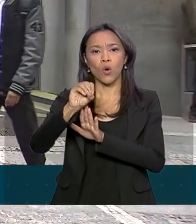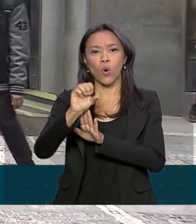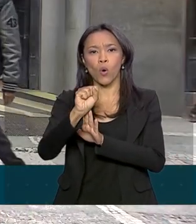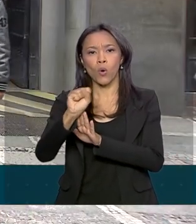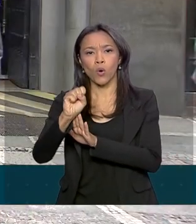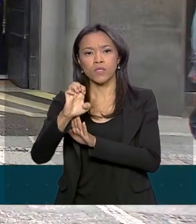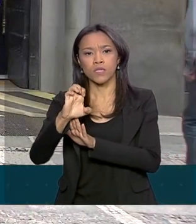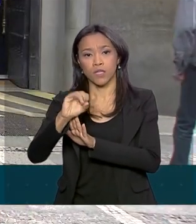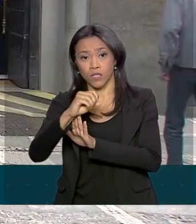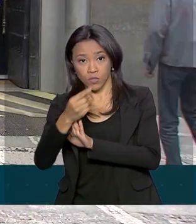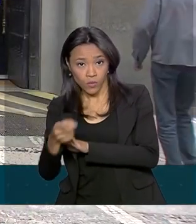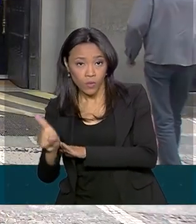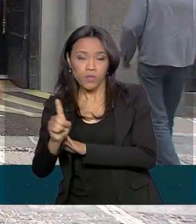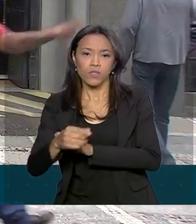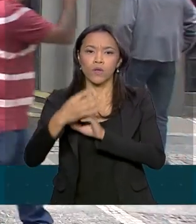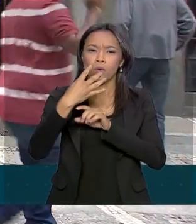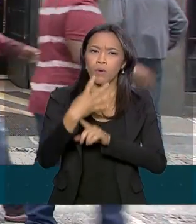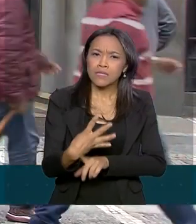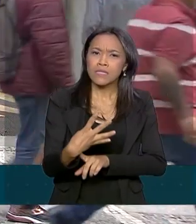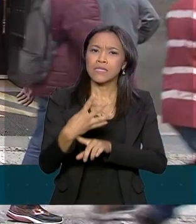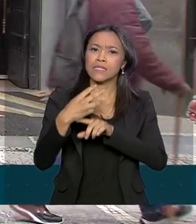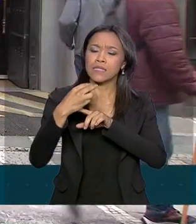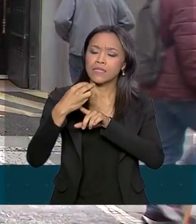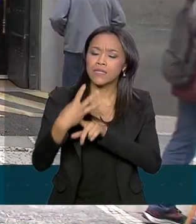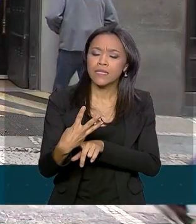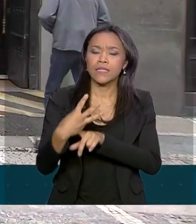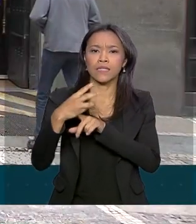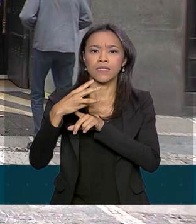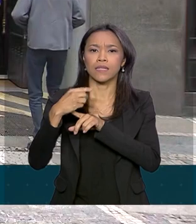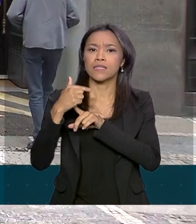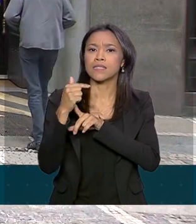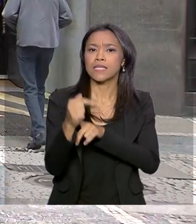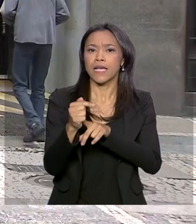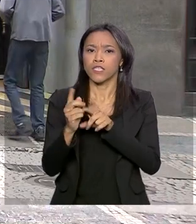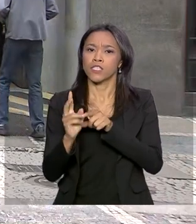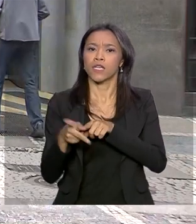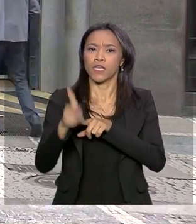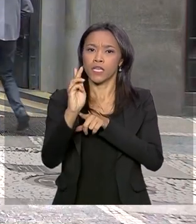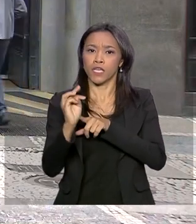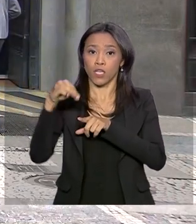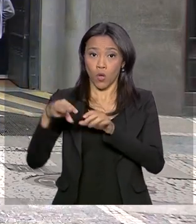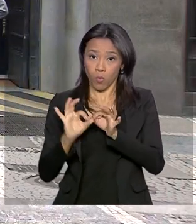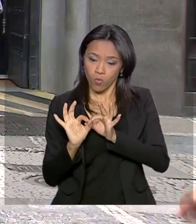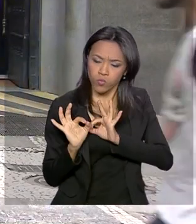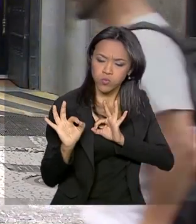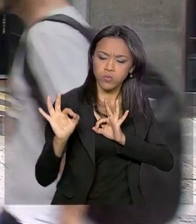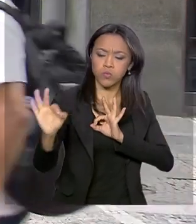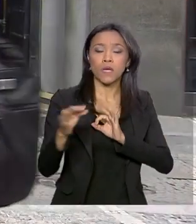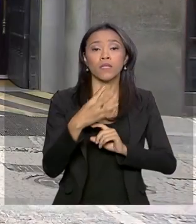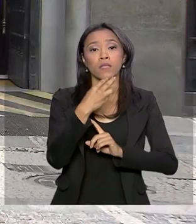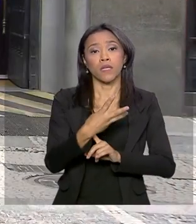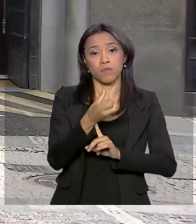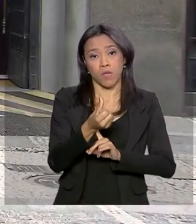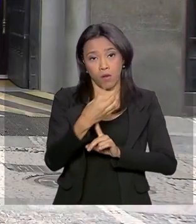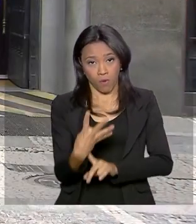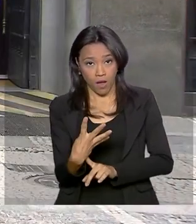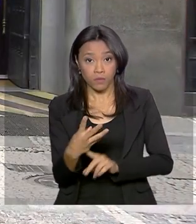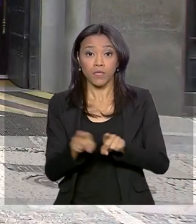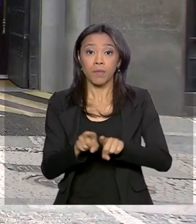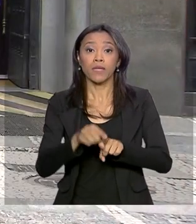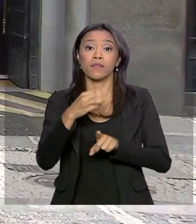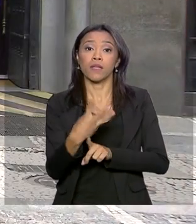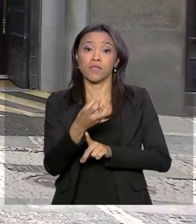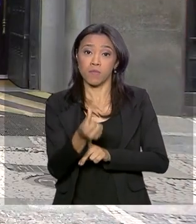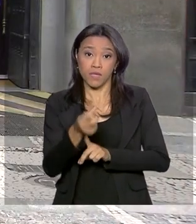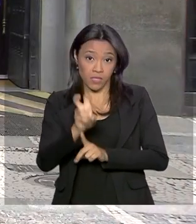437 quilômetros das rodovias 364 e 365, ambas